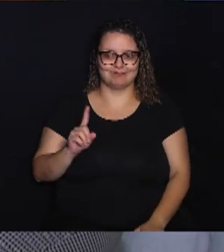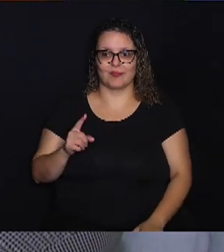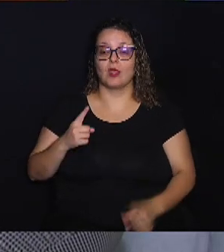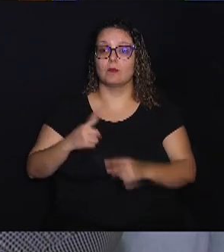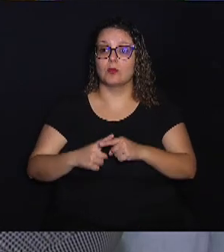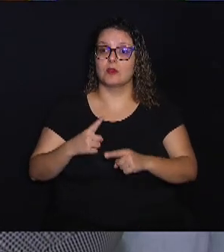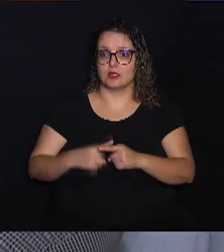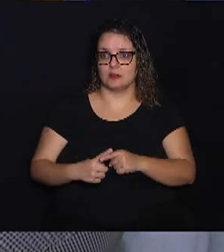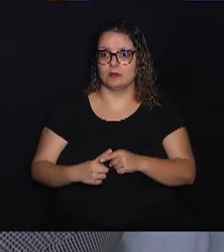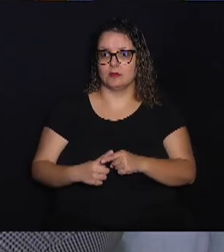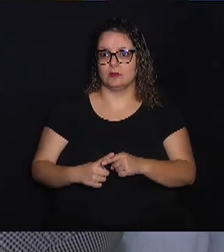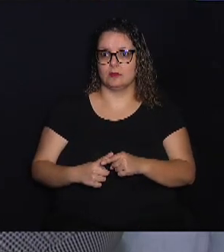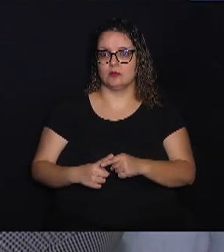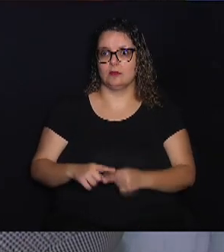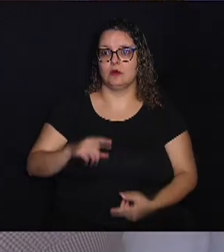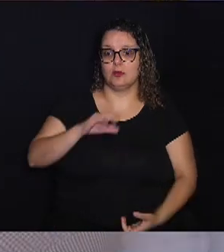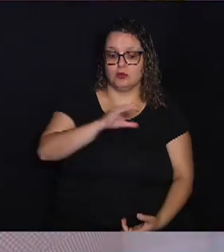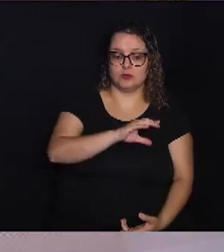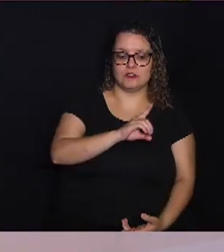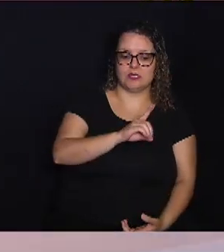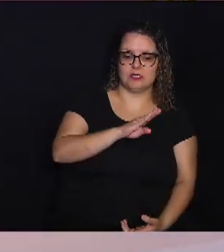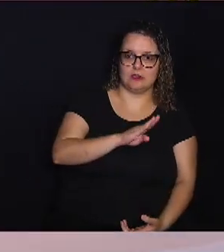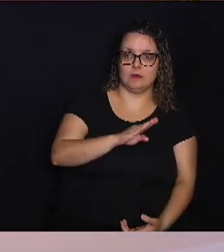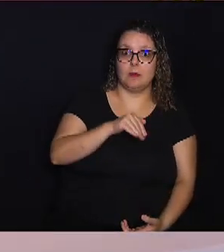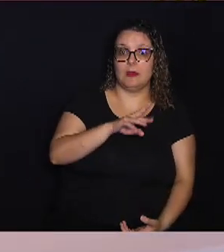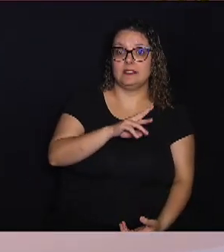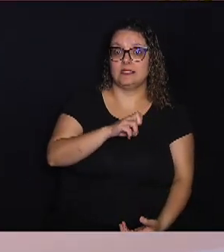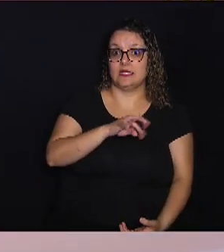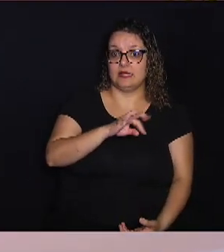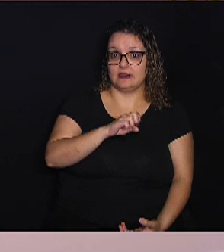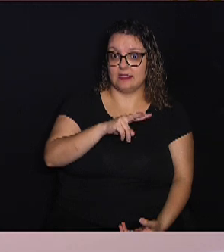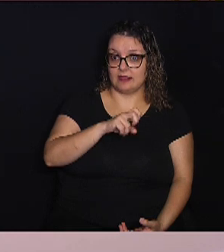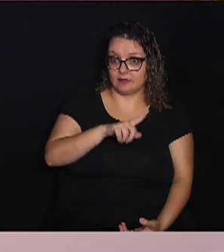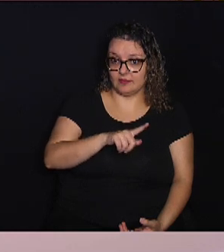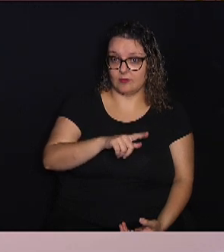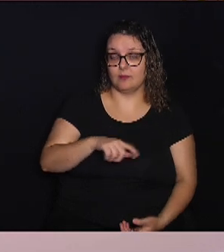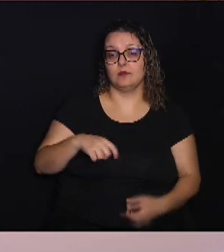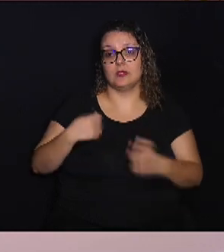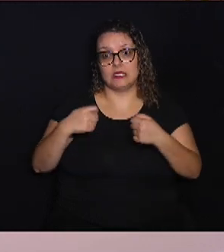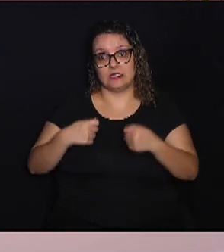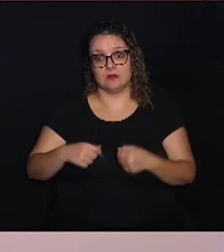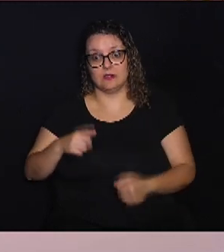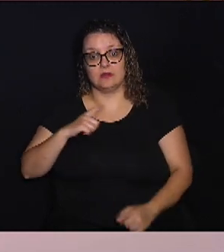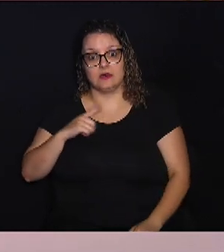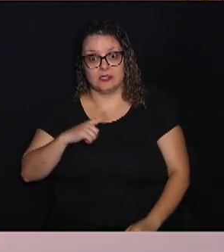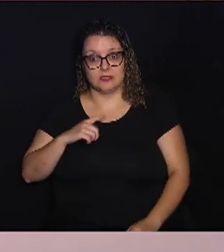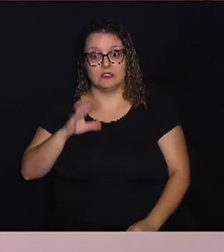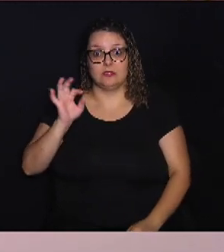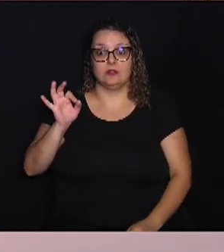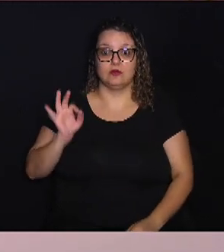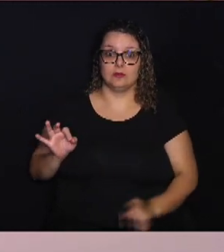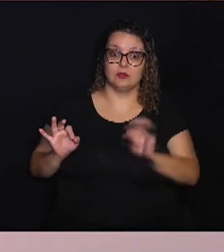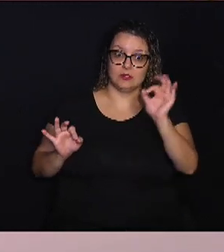para o CDB ser mais rentável do que a LCA, ele teria que ter uma porcentagem de